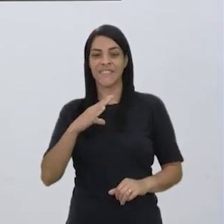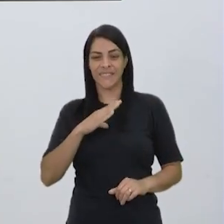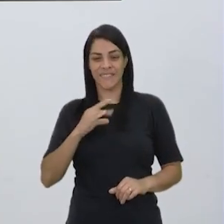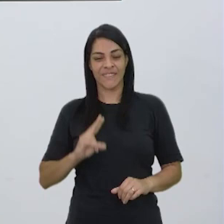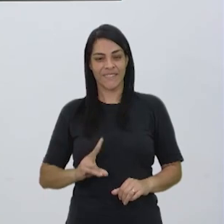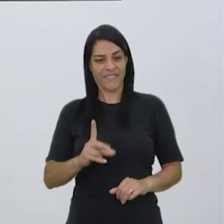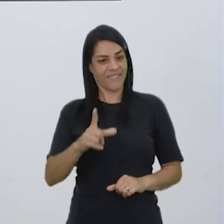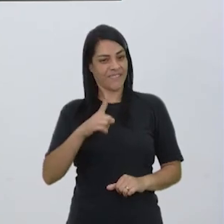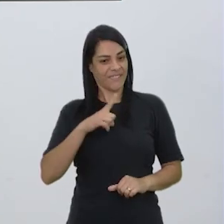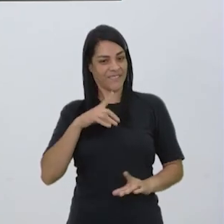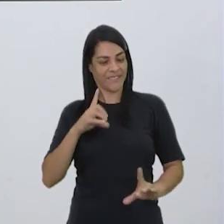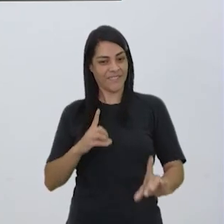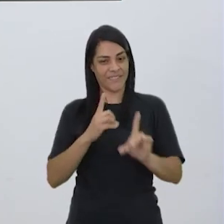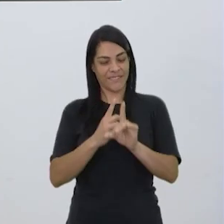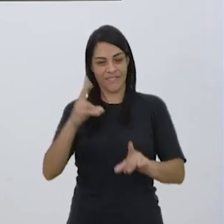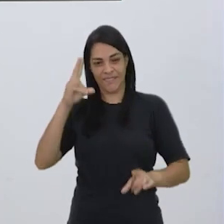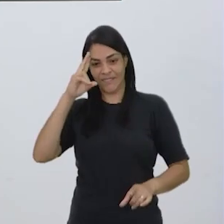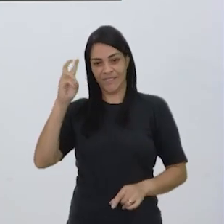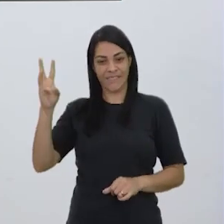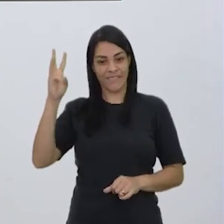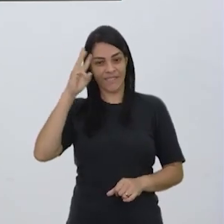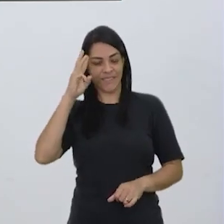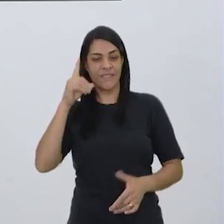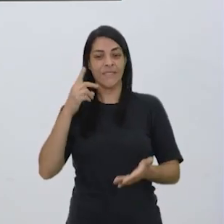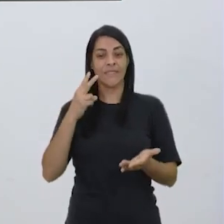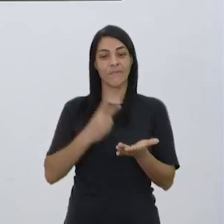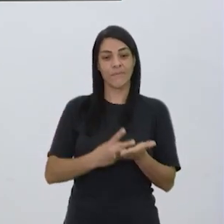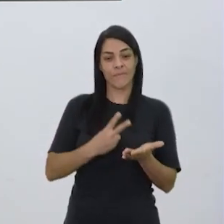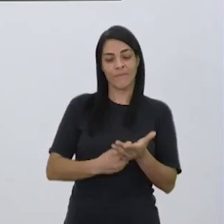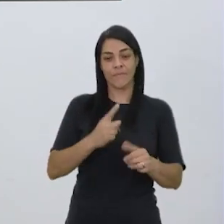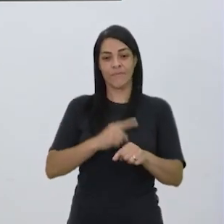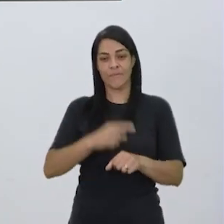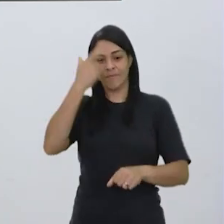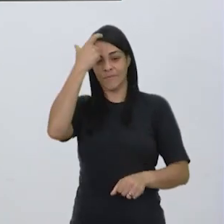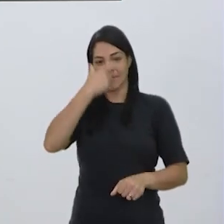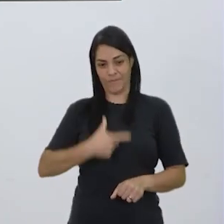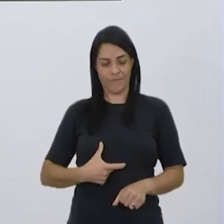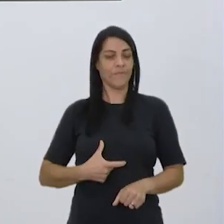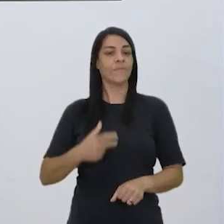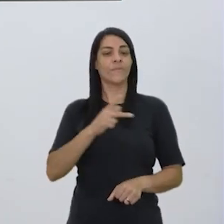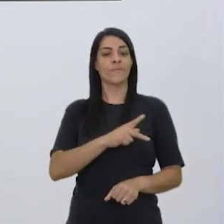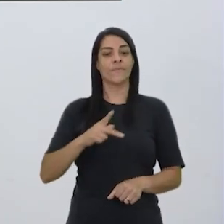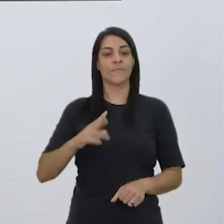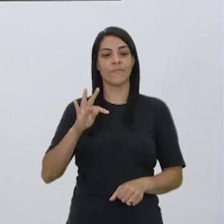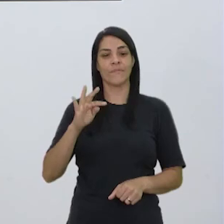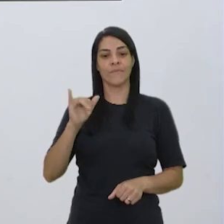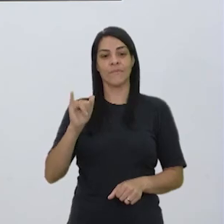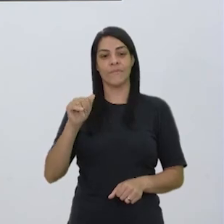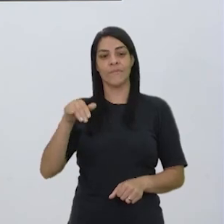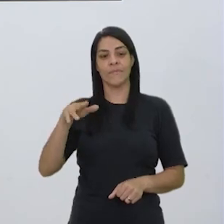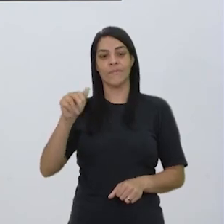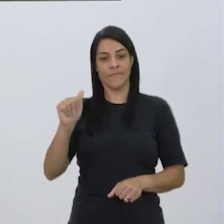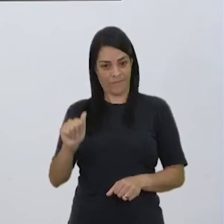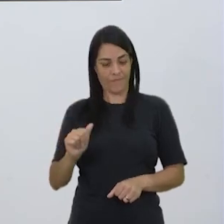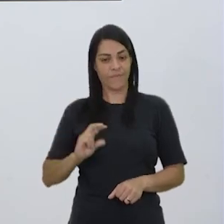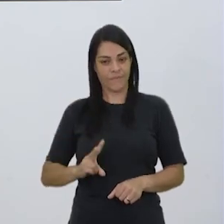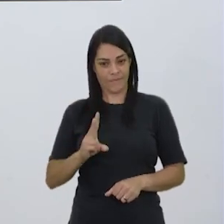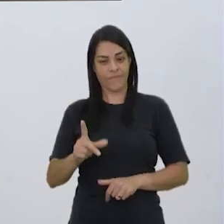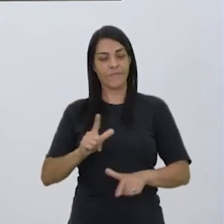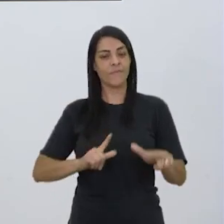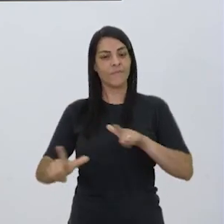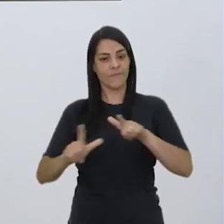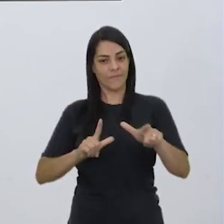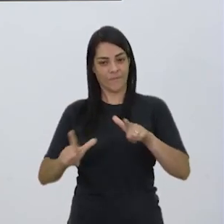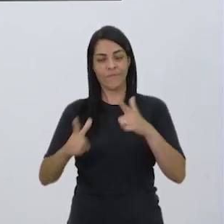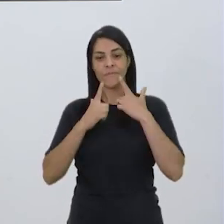aqui segunda e terça-feira nesse mesmo horário. Sou a professora Tayana, sempre trabalhando língua portuguesa com a terceira série do Ensino